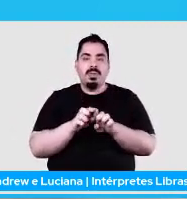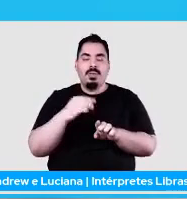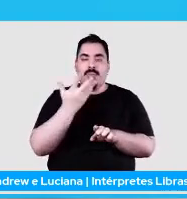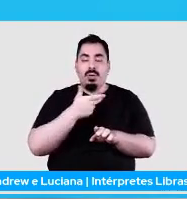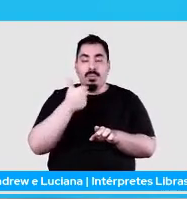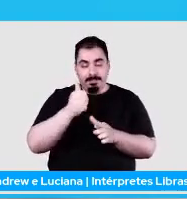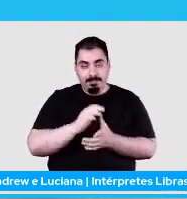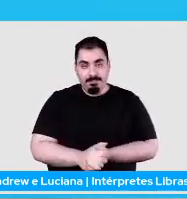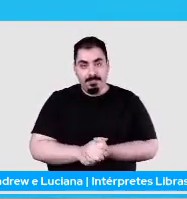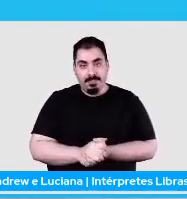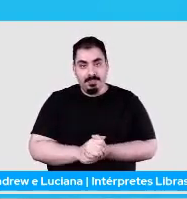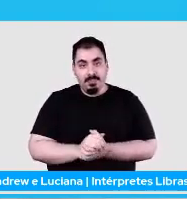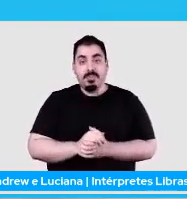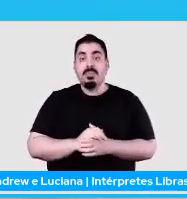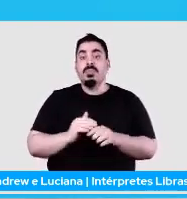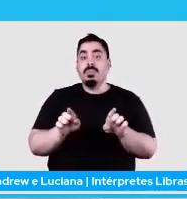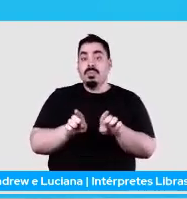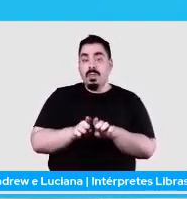a gente tem uma etapa,